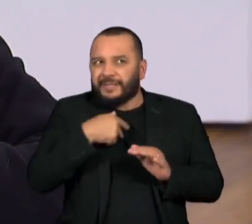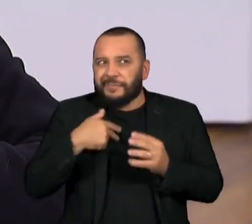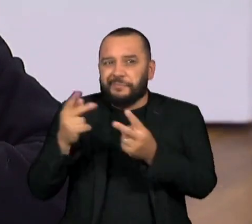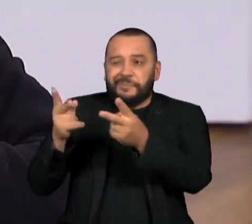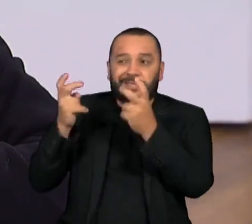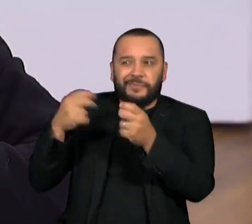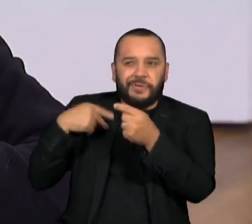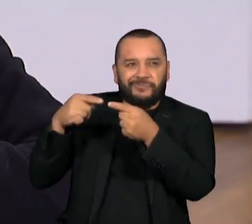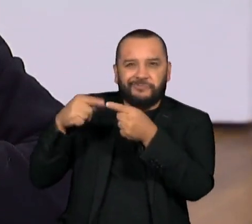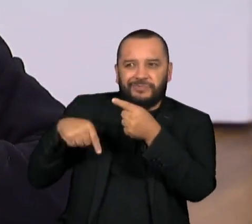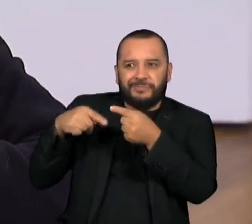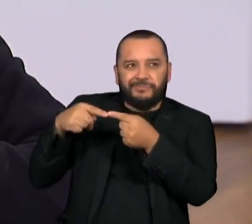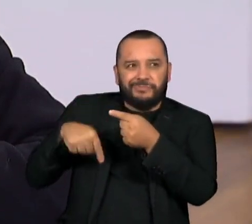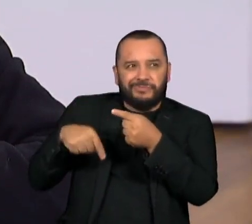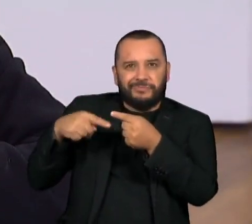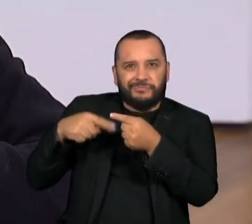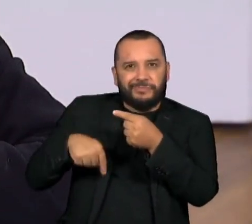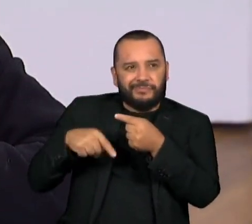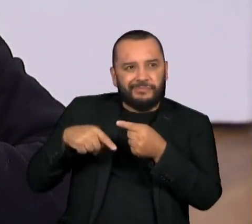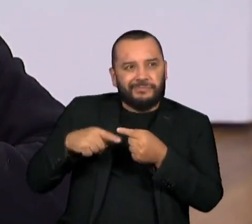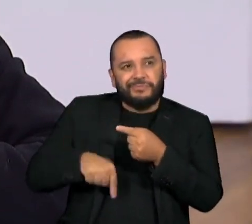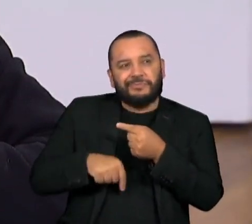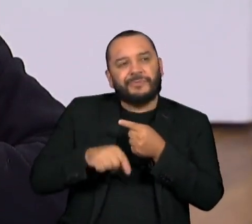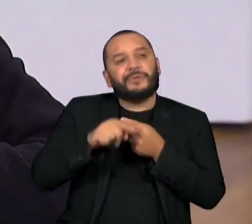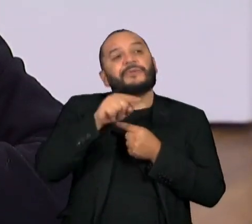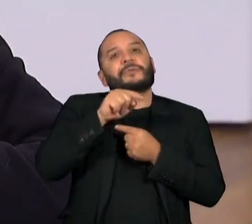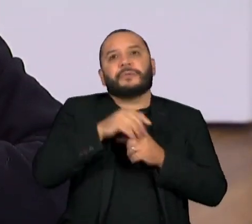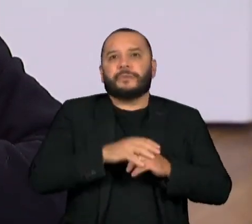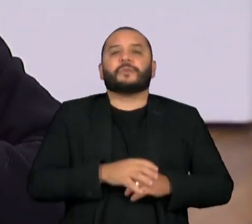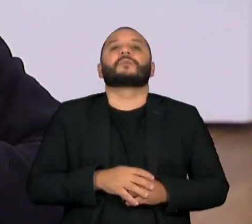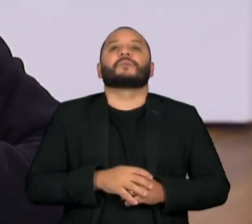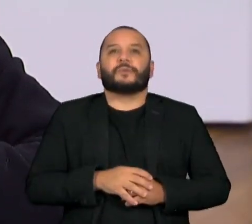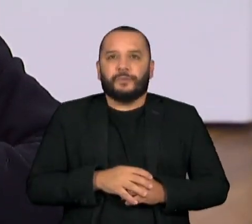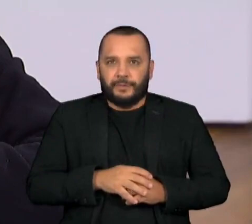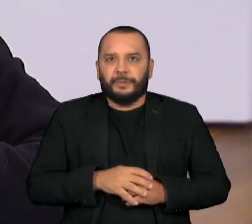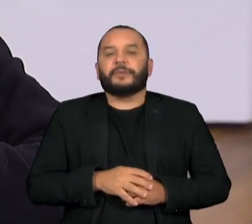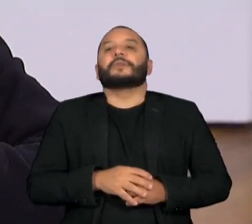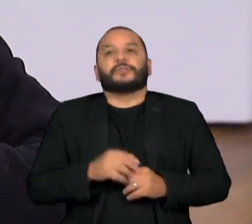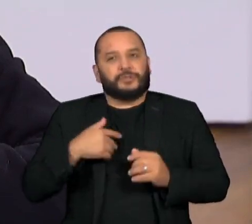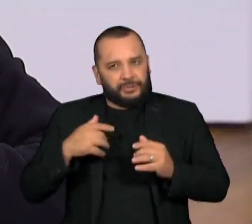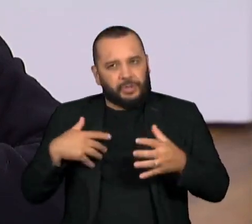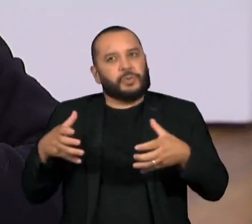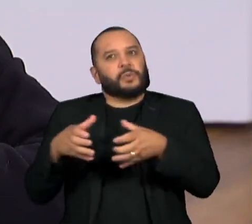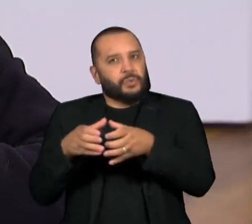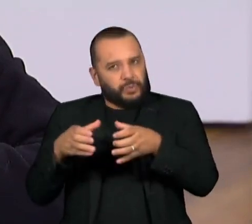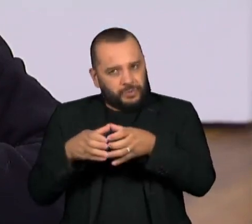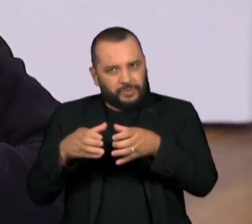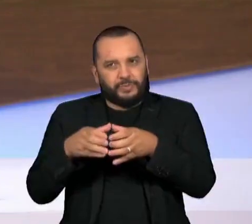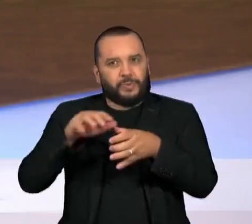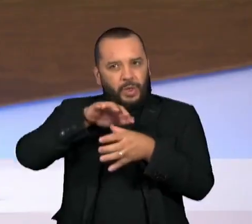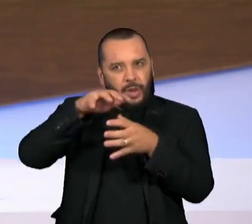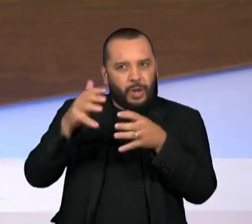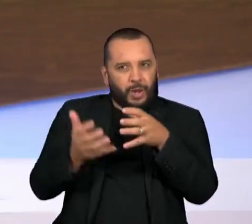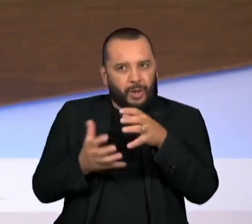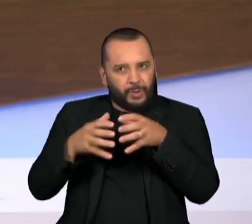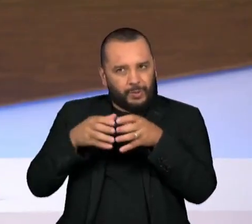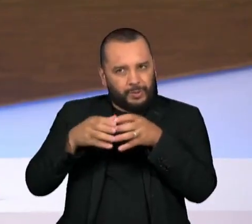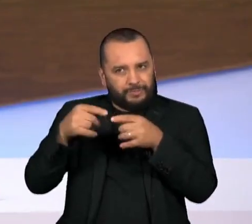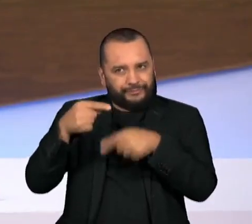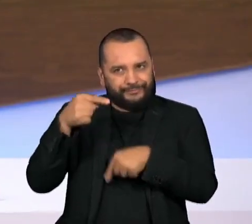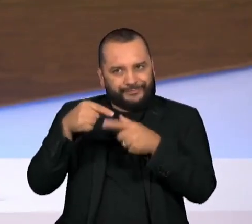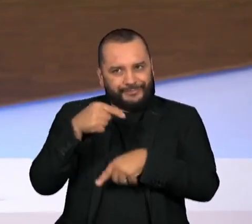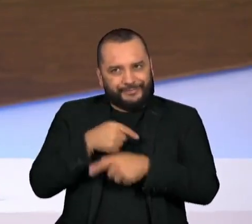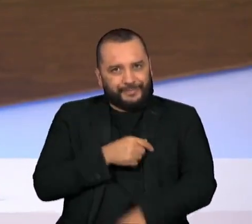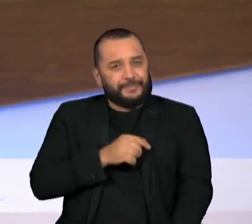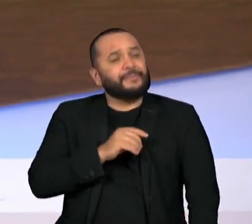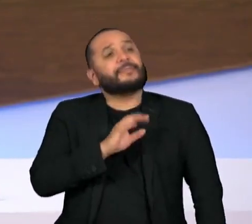divergências, tá? Conjunto queria, na sua visão... Oi? Conjunto da obra. Conjunto da obra, é isso. Como